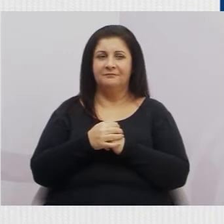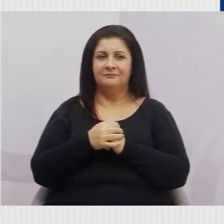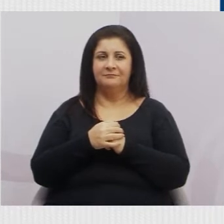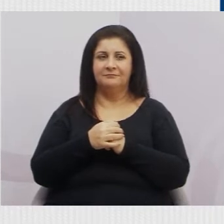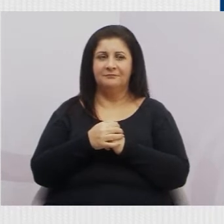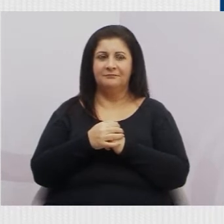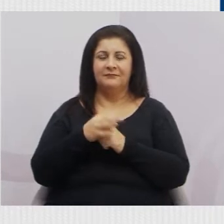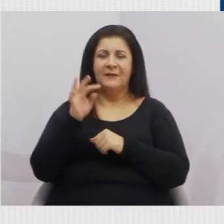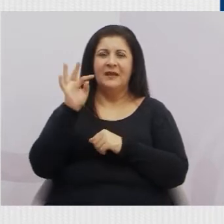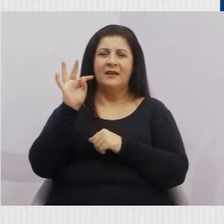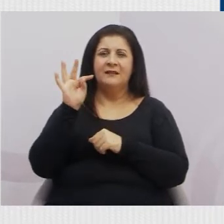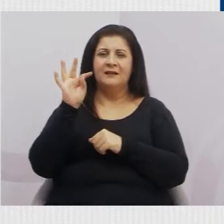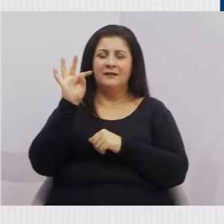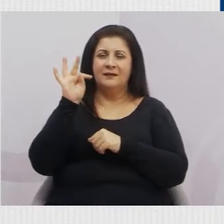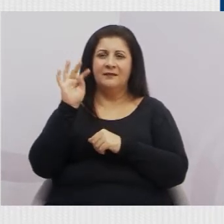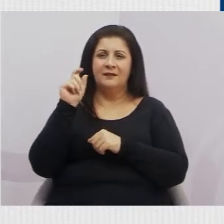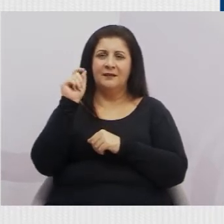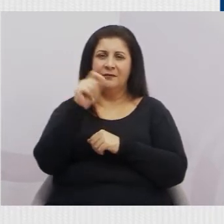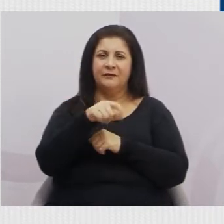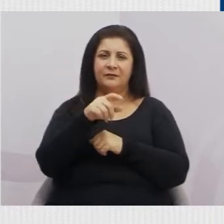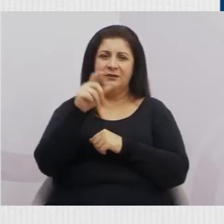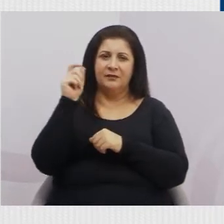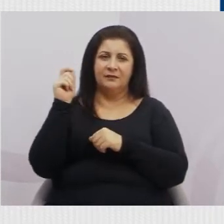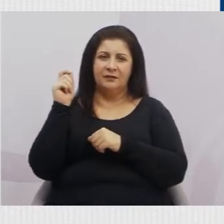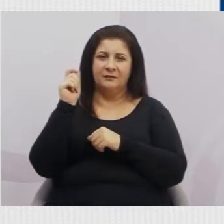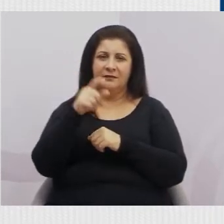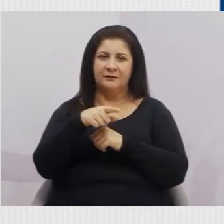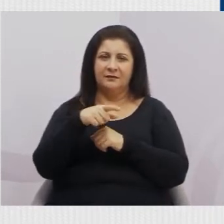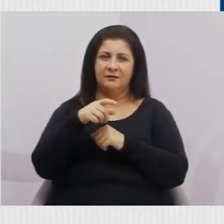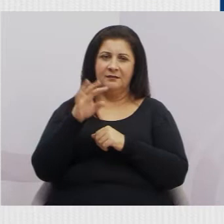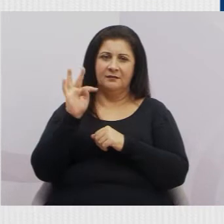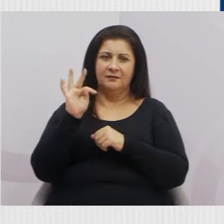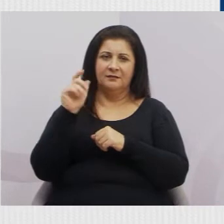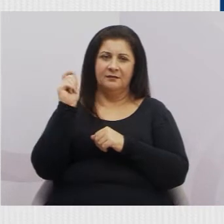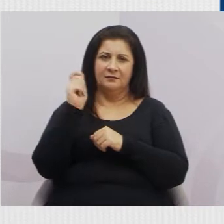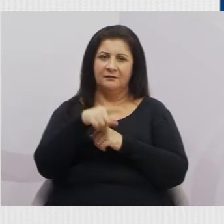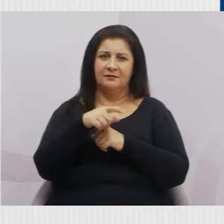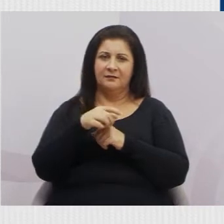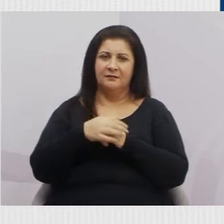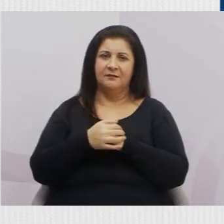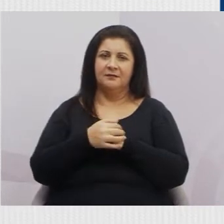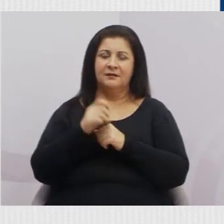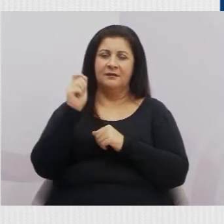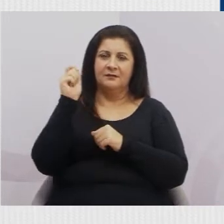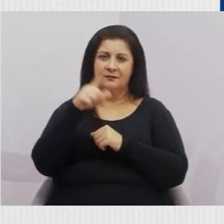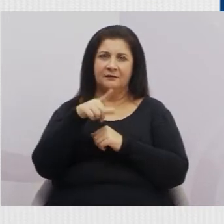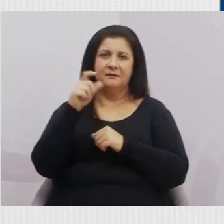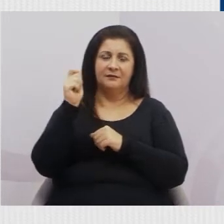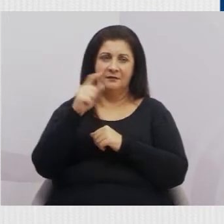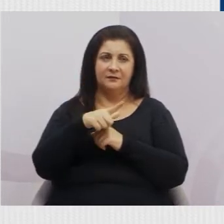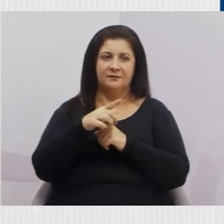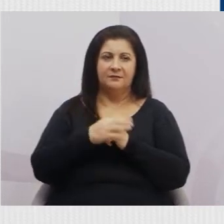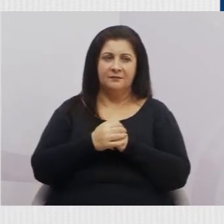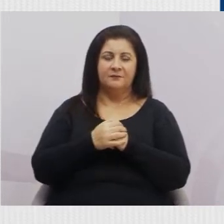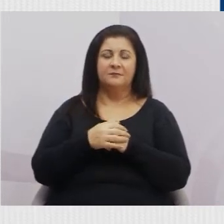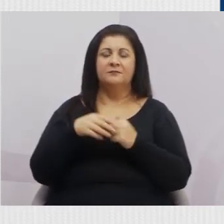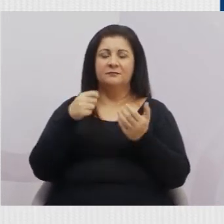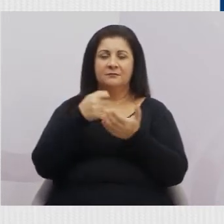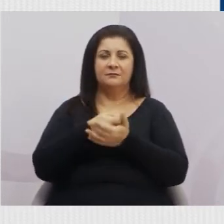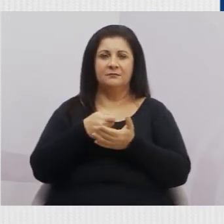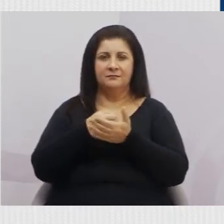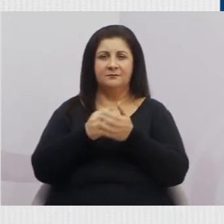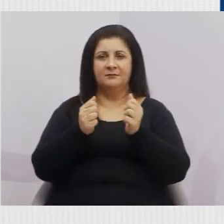Você pode mandar mensagem, nós iremos responder e, de pronto, estaremos aí para poder lutar